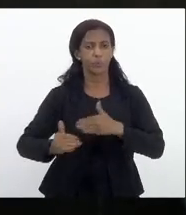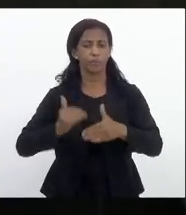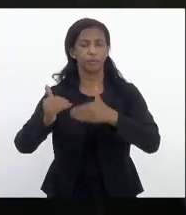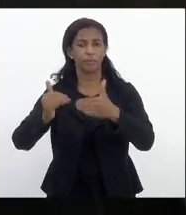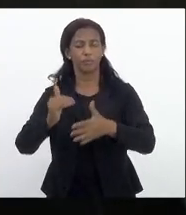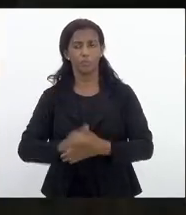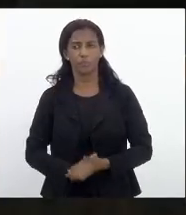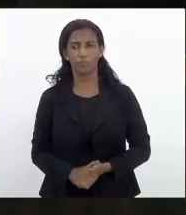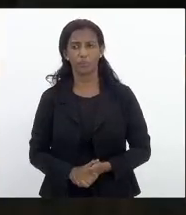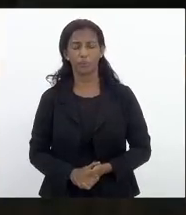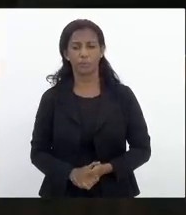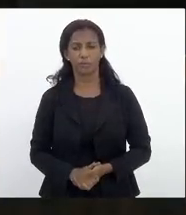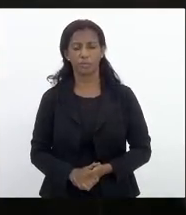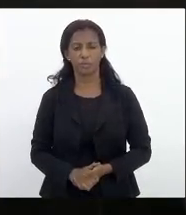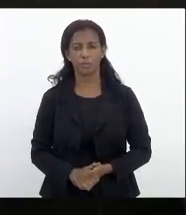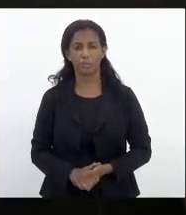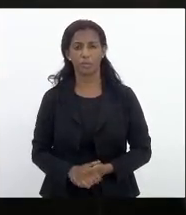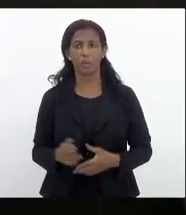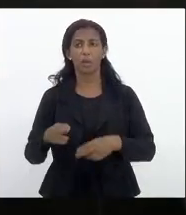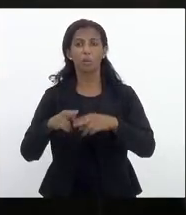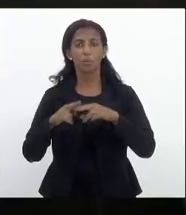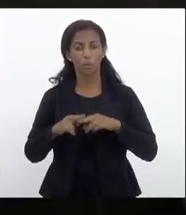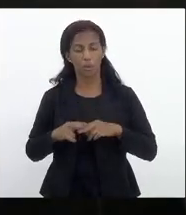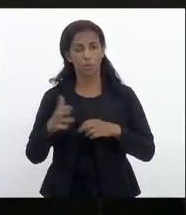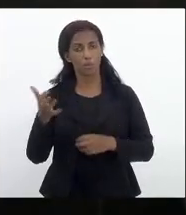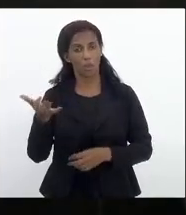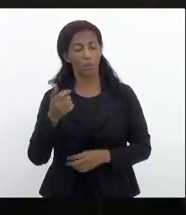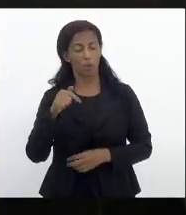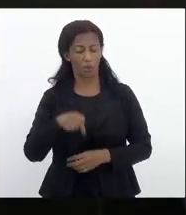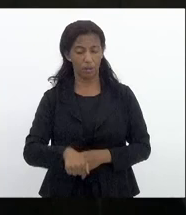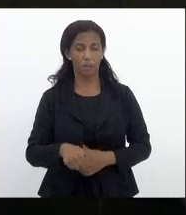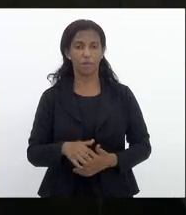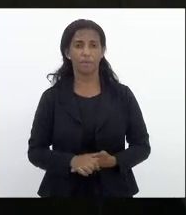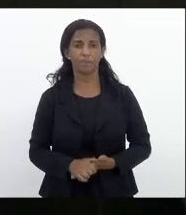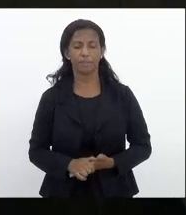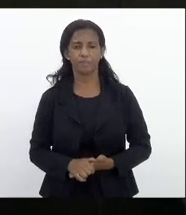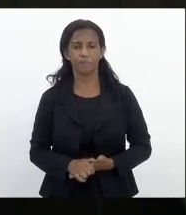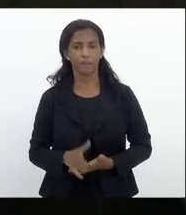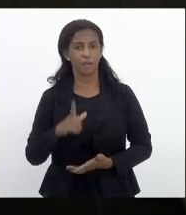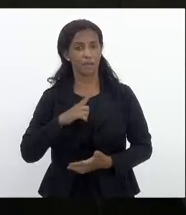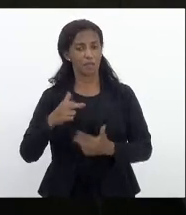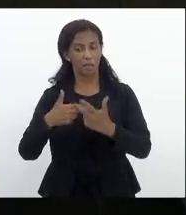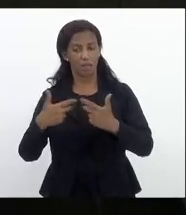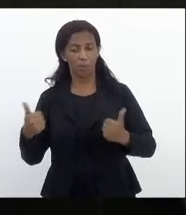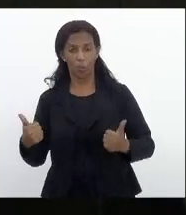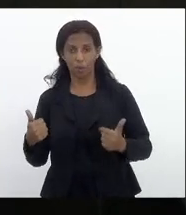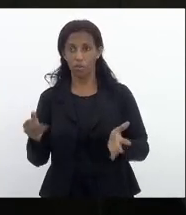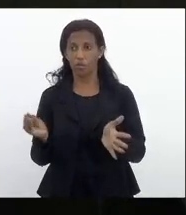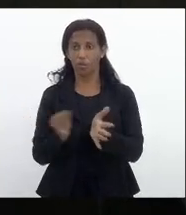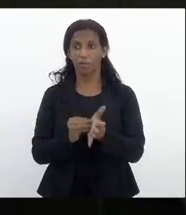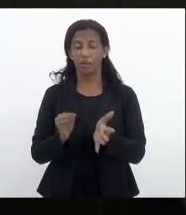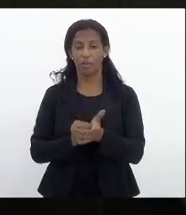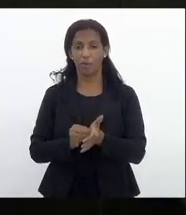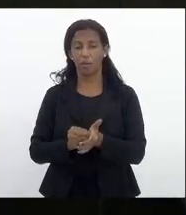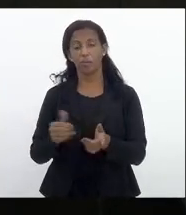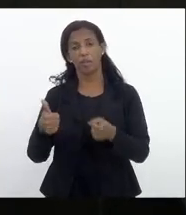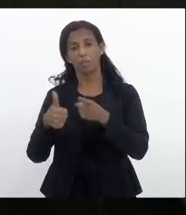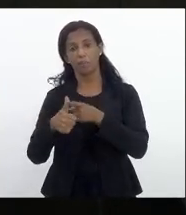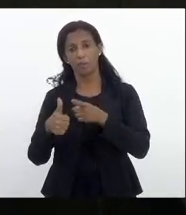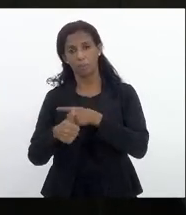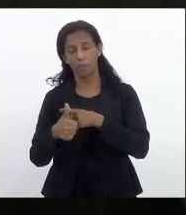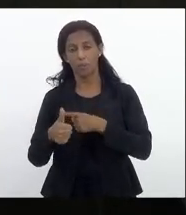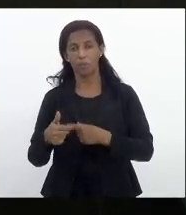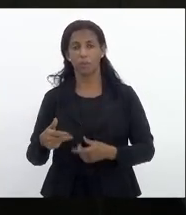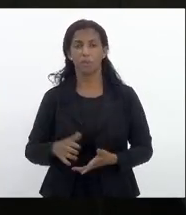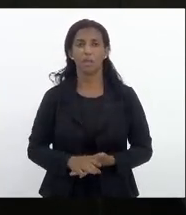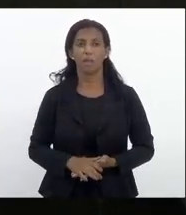vou concluir nesse minuto por isso que eu quero aqui dizer que tem coisas que não são ditas e a primeira coisa que não